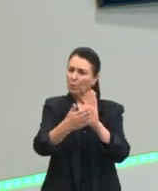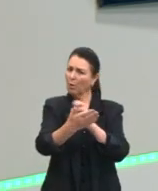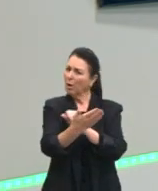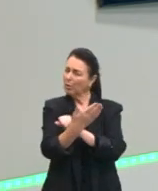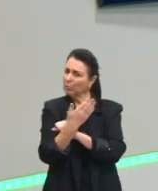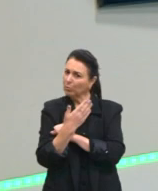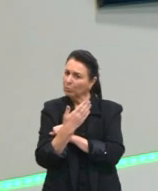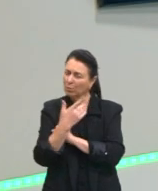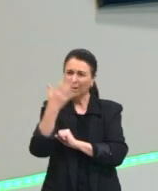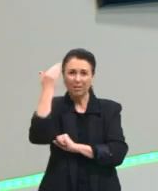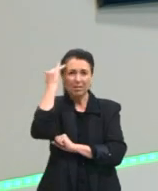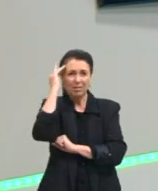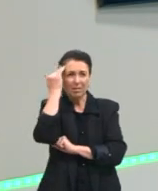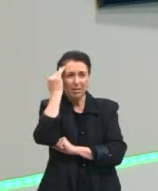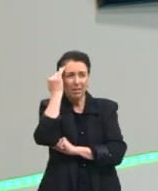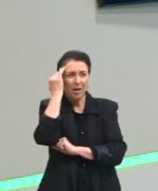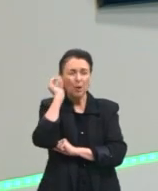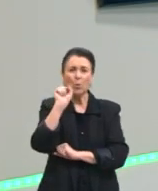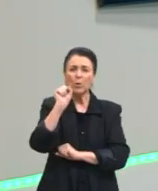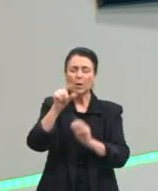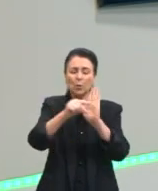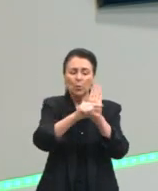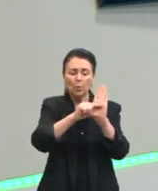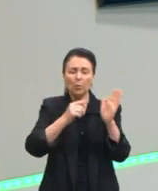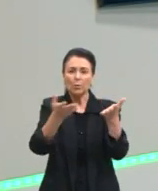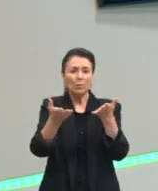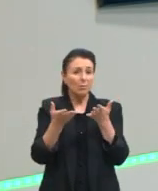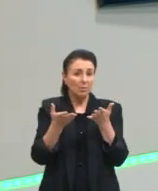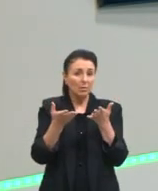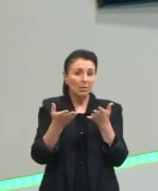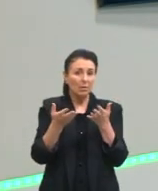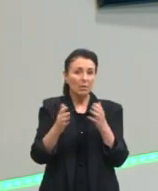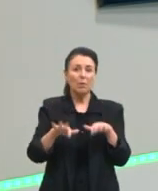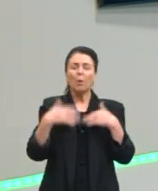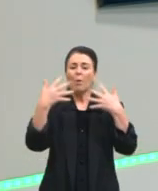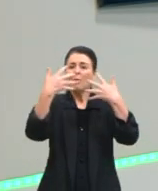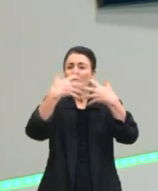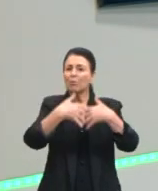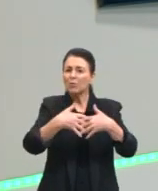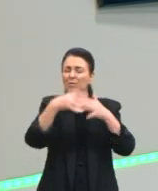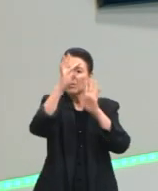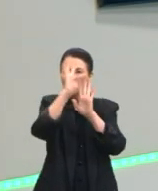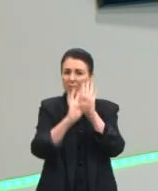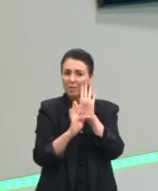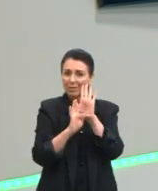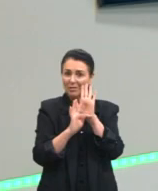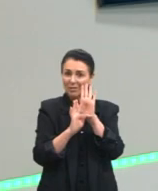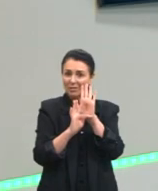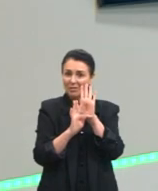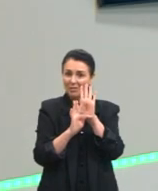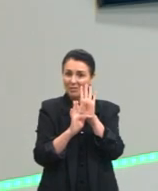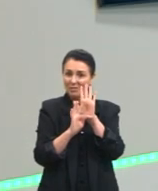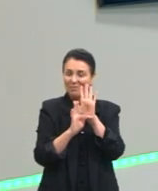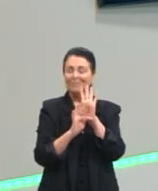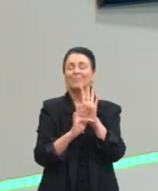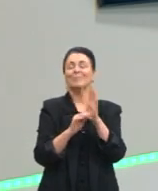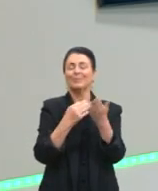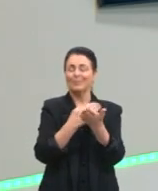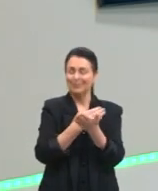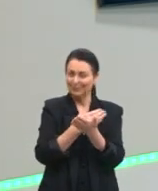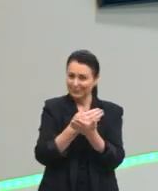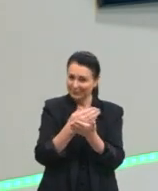intenção do autor? Qual é a função daquele texto? É aí que a gente vai entrar nesse campo da semântica.